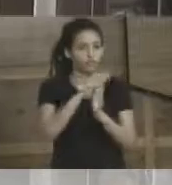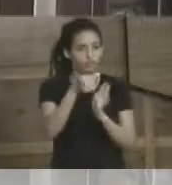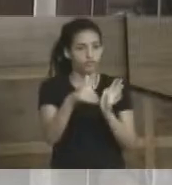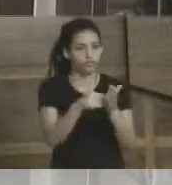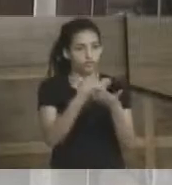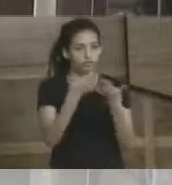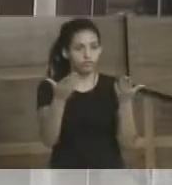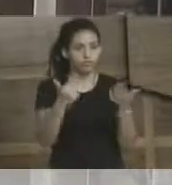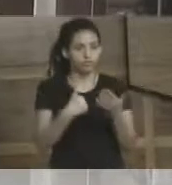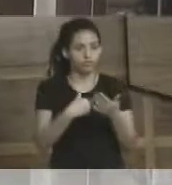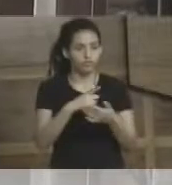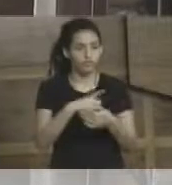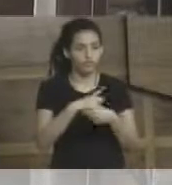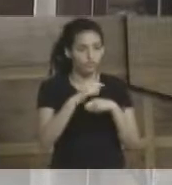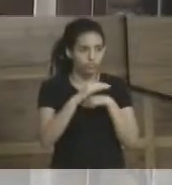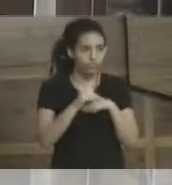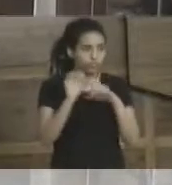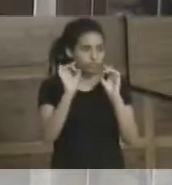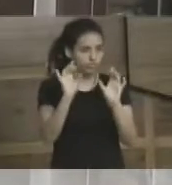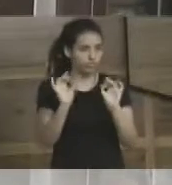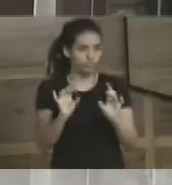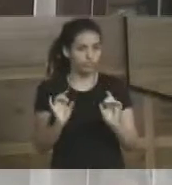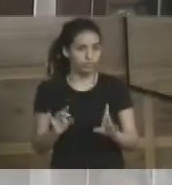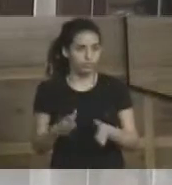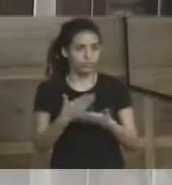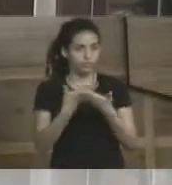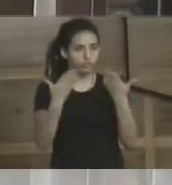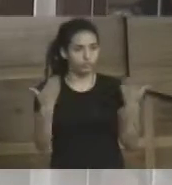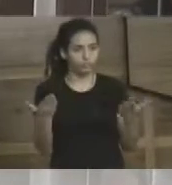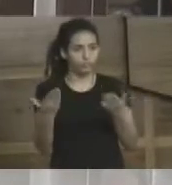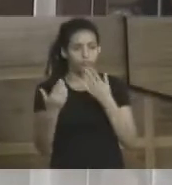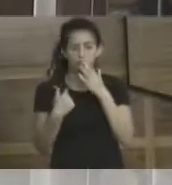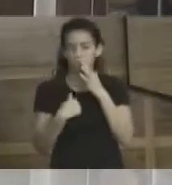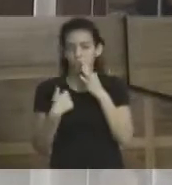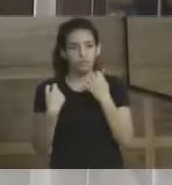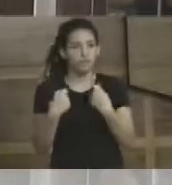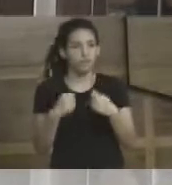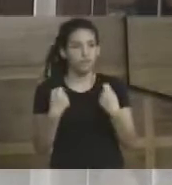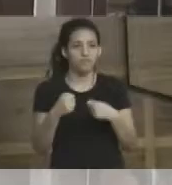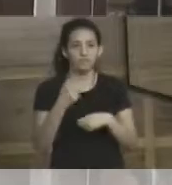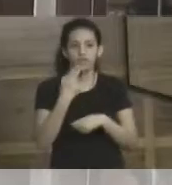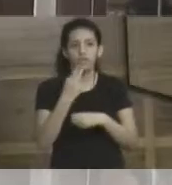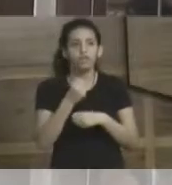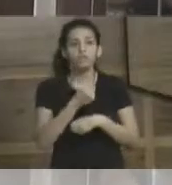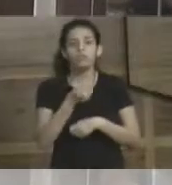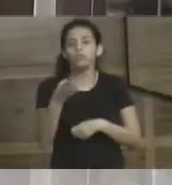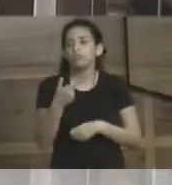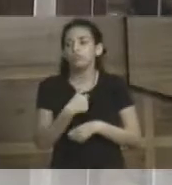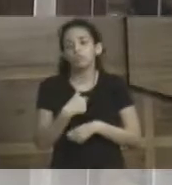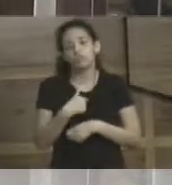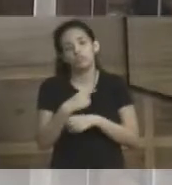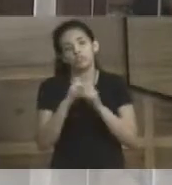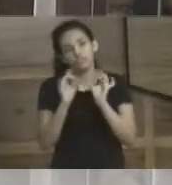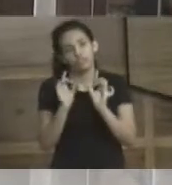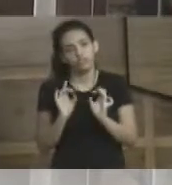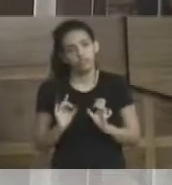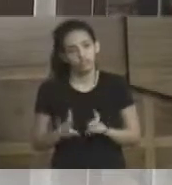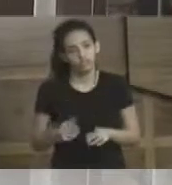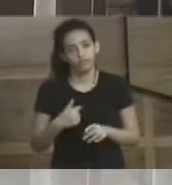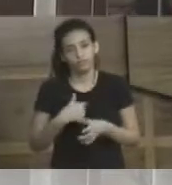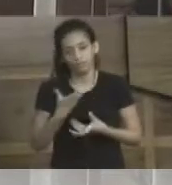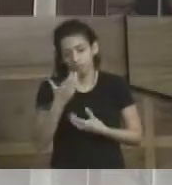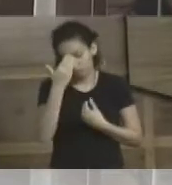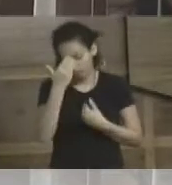porque eu tenho um carinho especial por todas vocês, e vocês sabem disso. Eu não preciso nem dizer o quanto. Quero